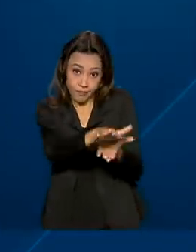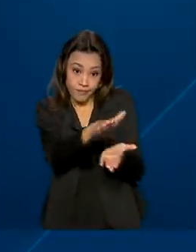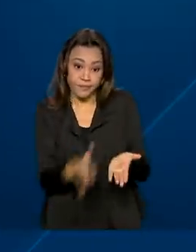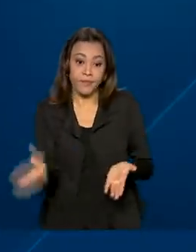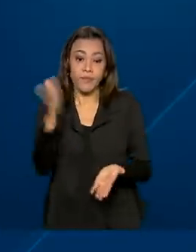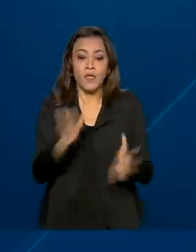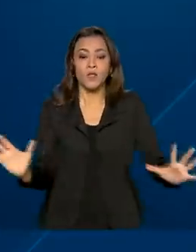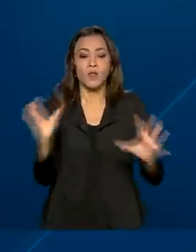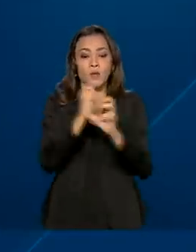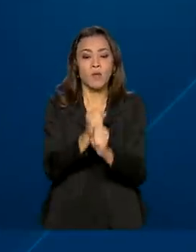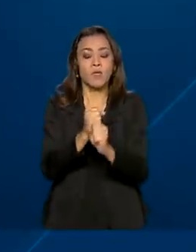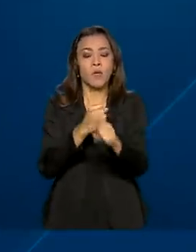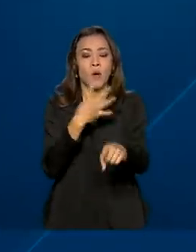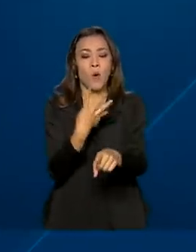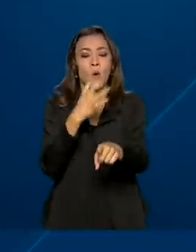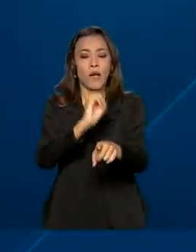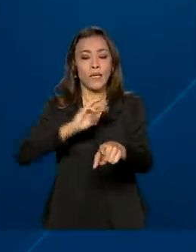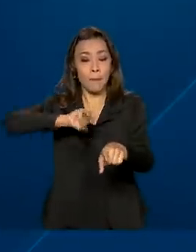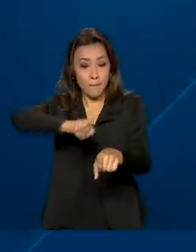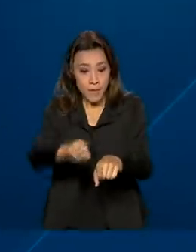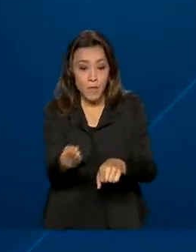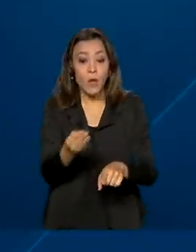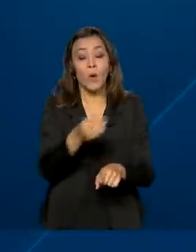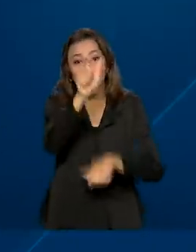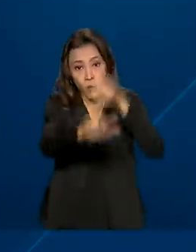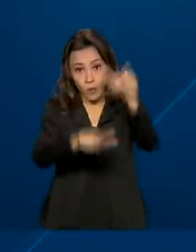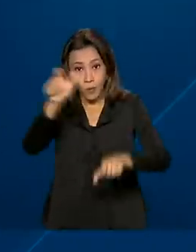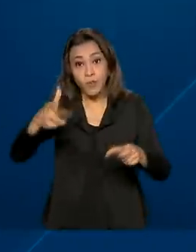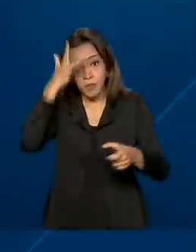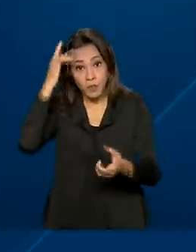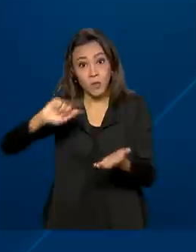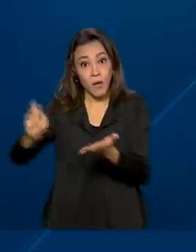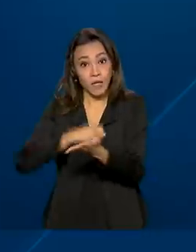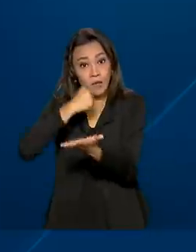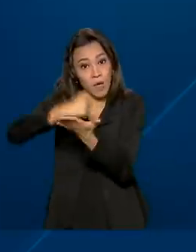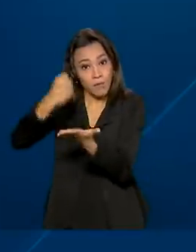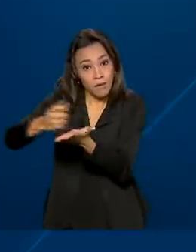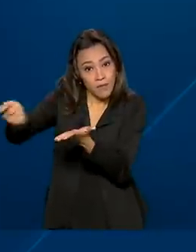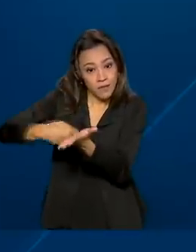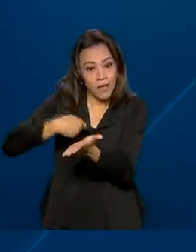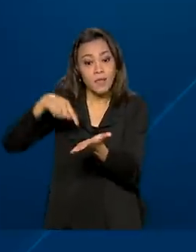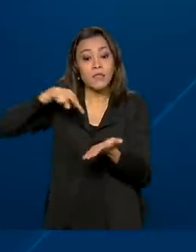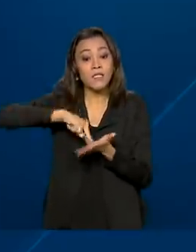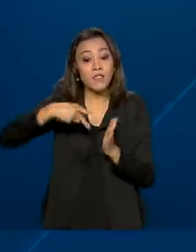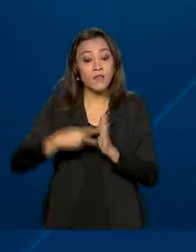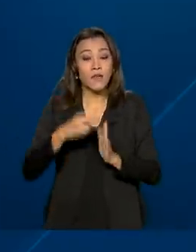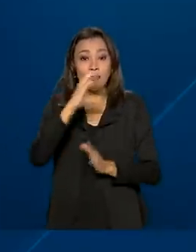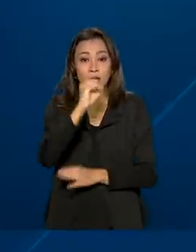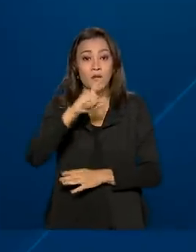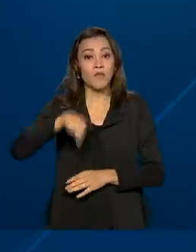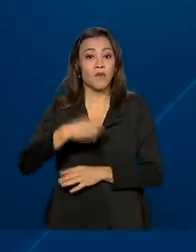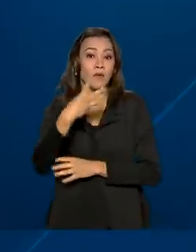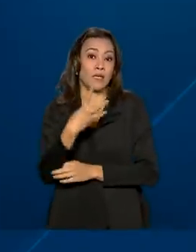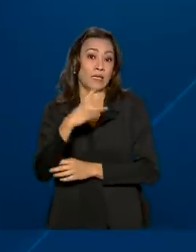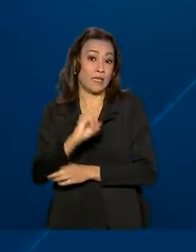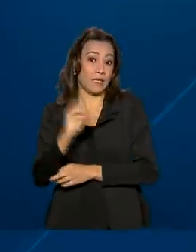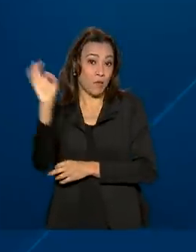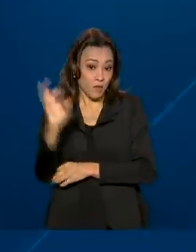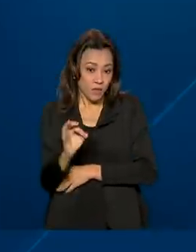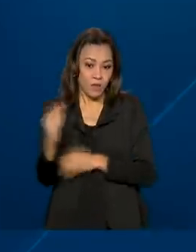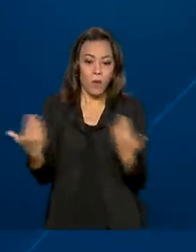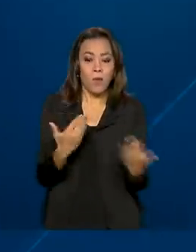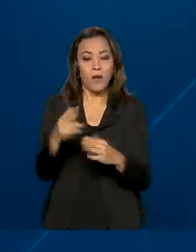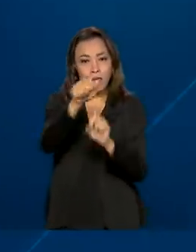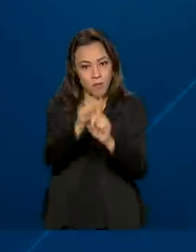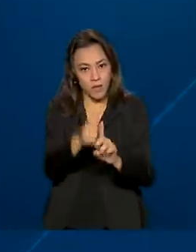contabilizou cerca de 40 milhões, o que representa uma variação de 0,30% em relação ao mês